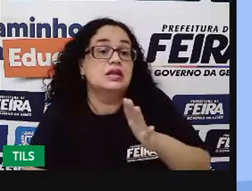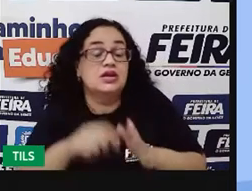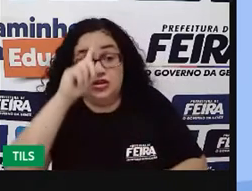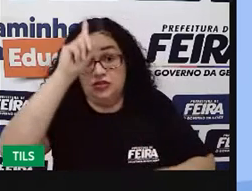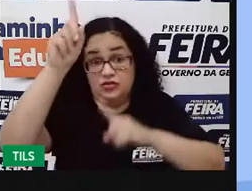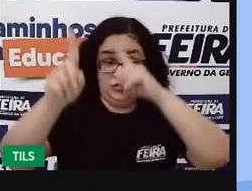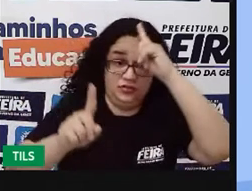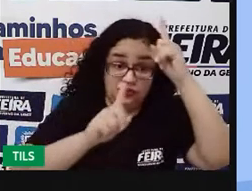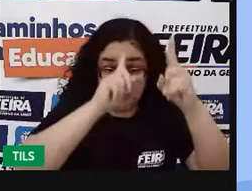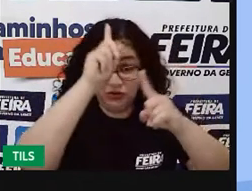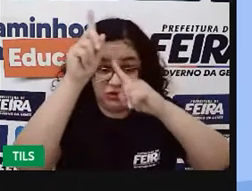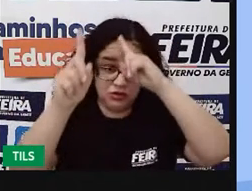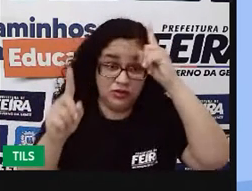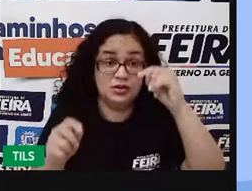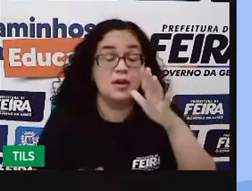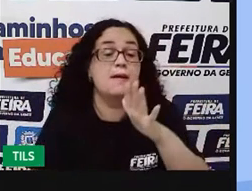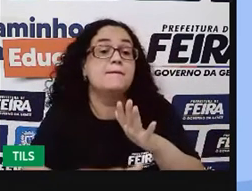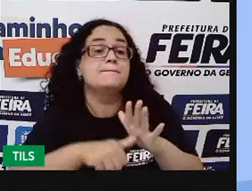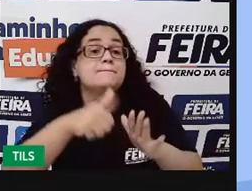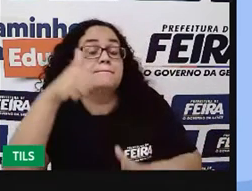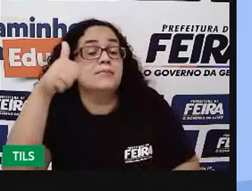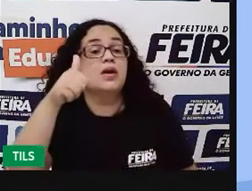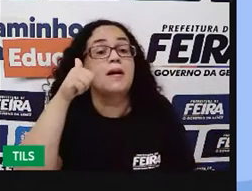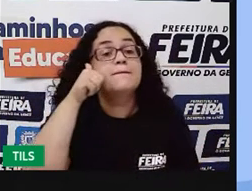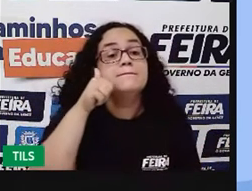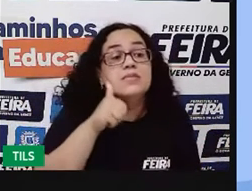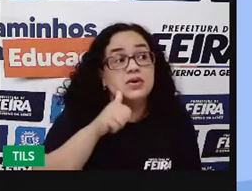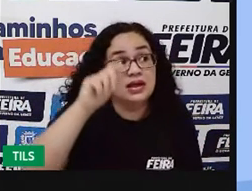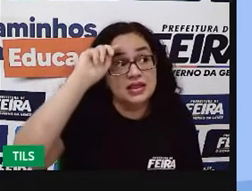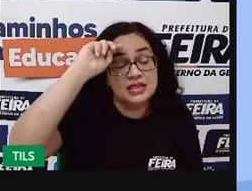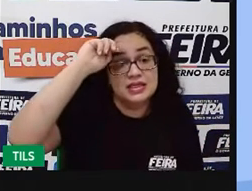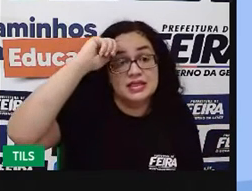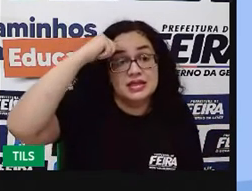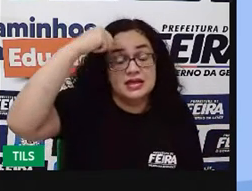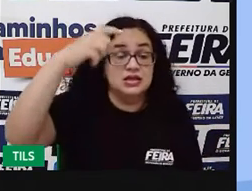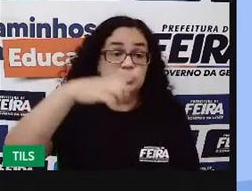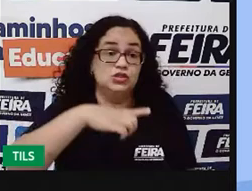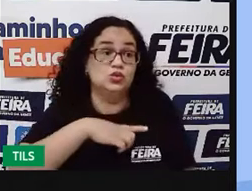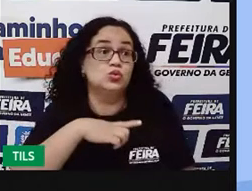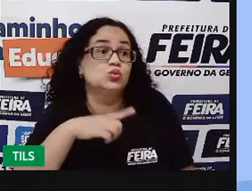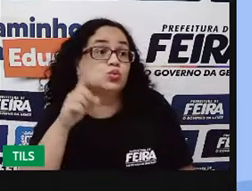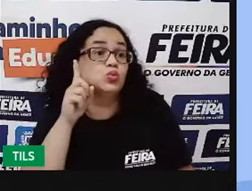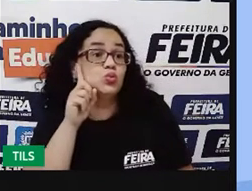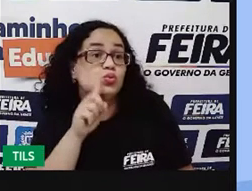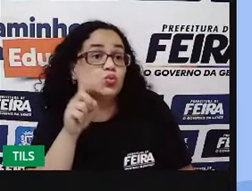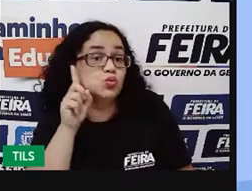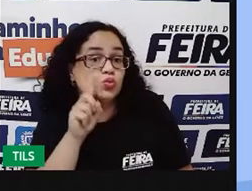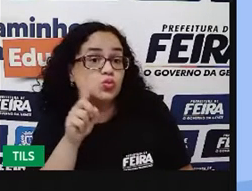condicionador. Foi também a primeira mulher negra a enriquecer nos Estados Unidos.